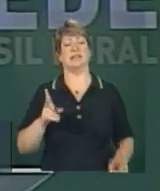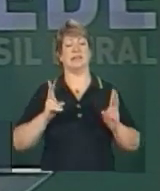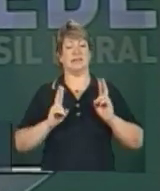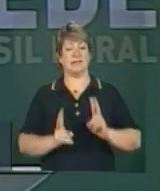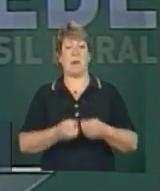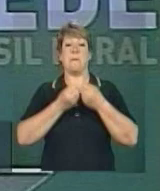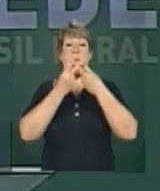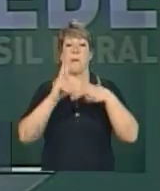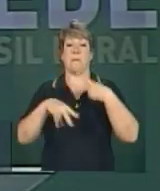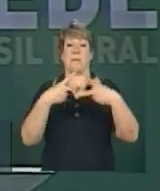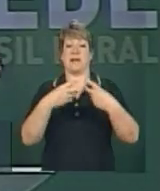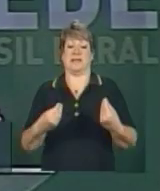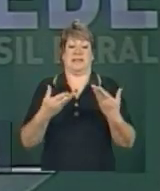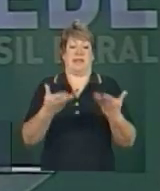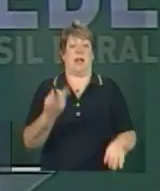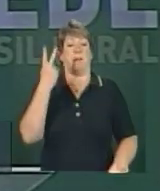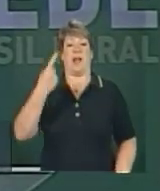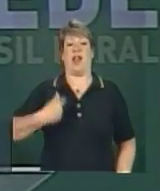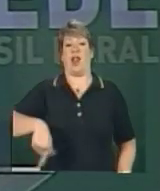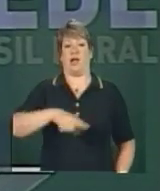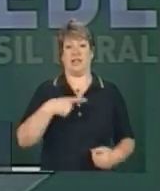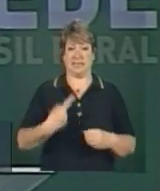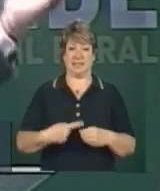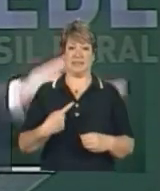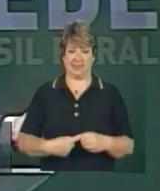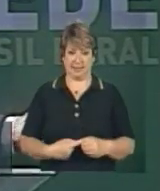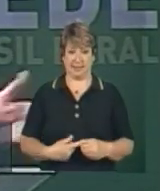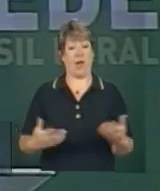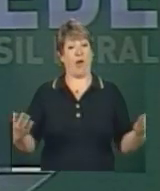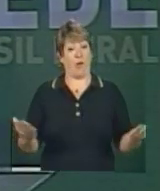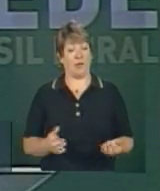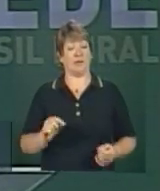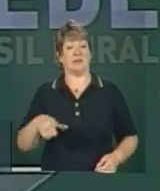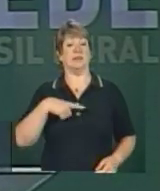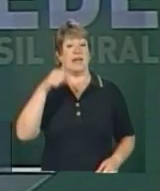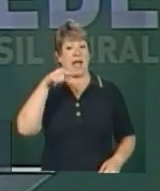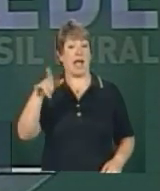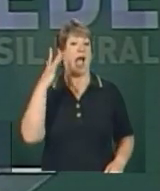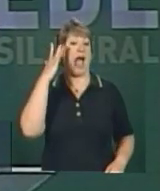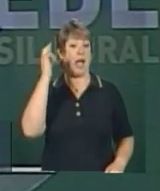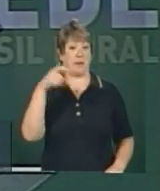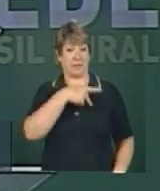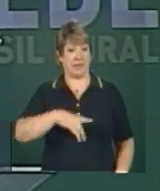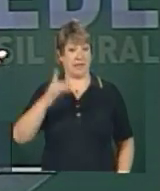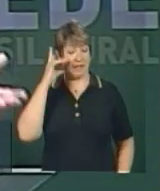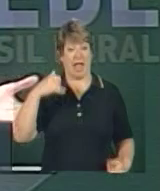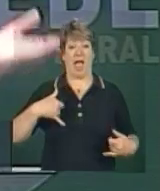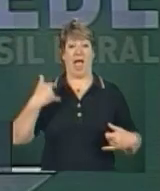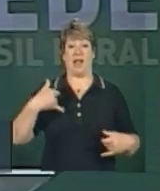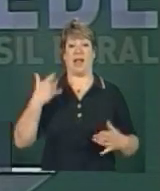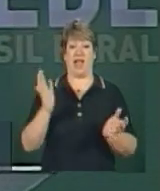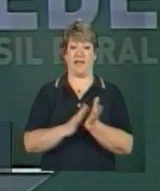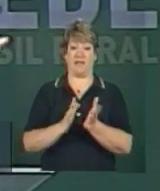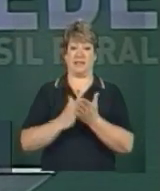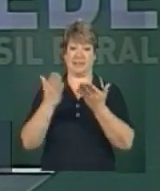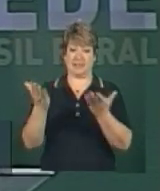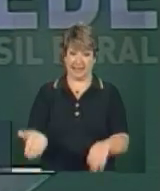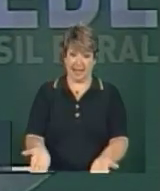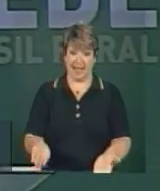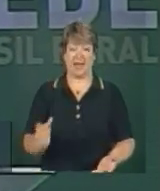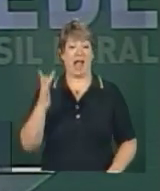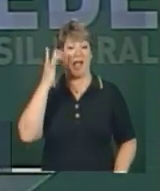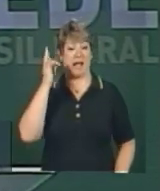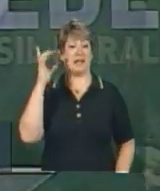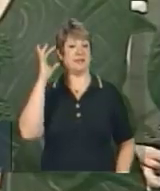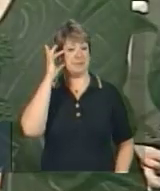cidade. Como a presidenta Dilma está de adversário amanhã, com toda a certeza, ela estará nos dando um